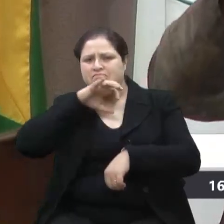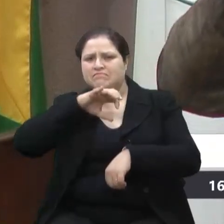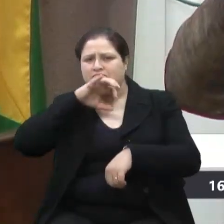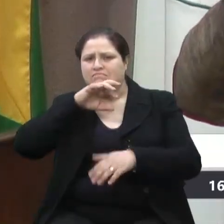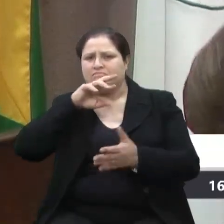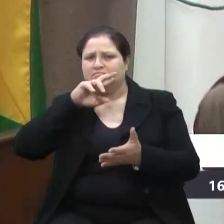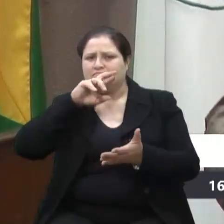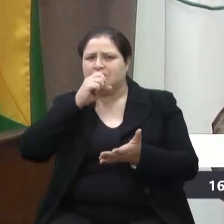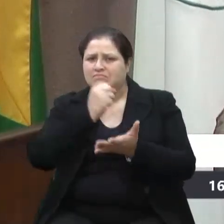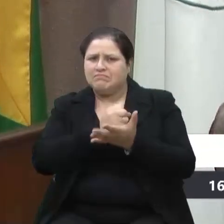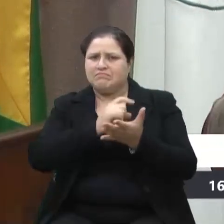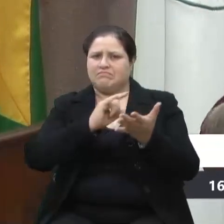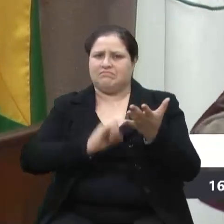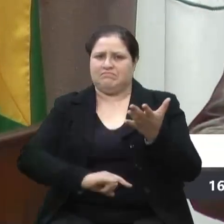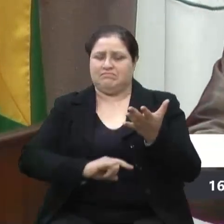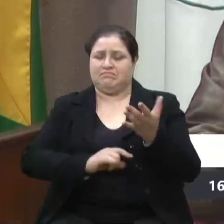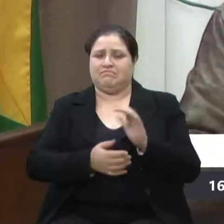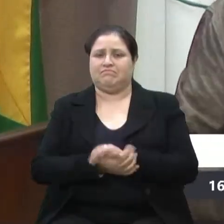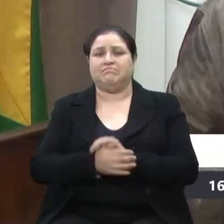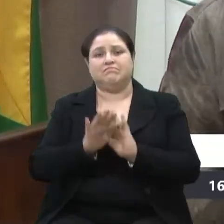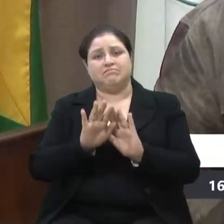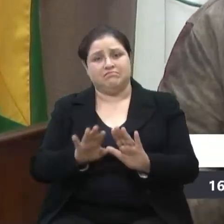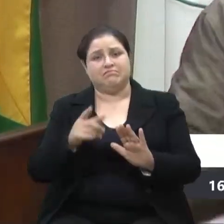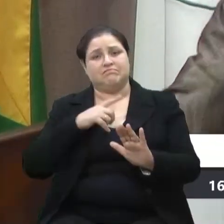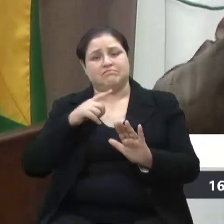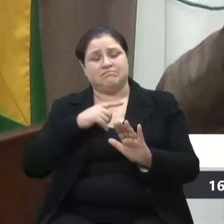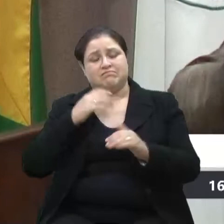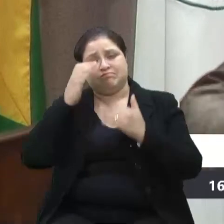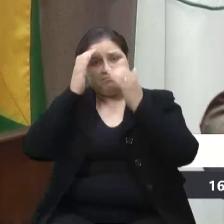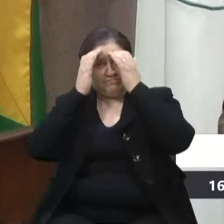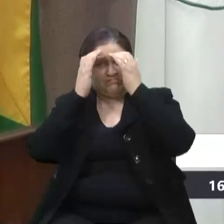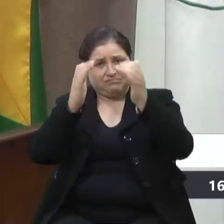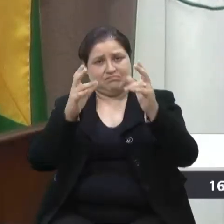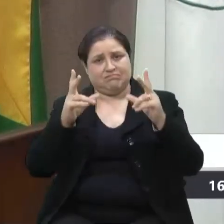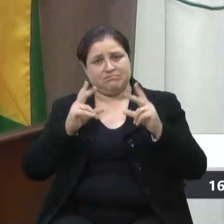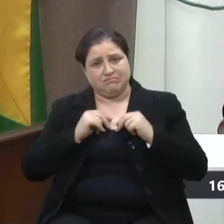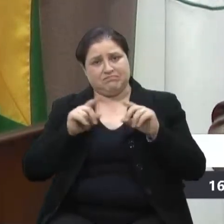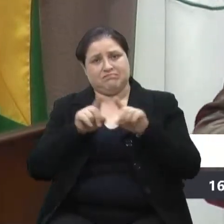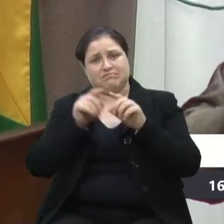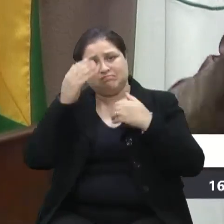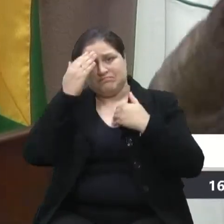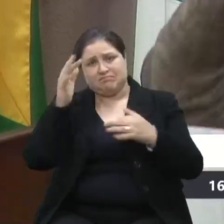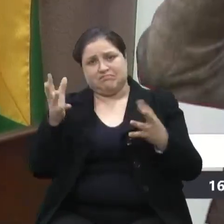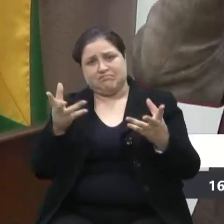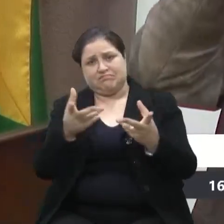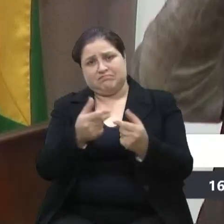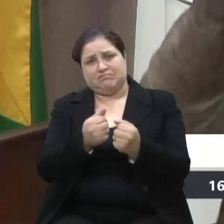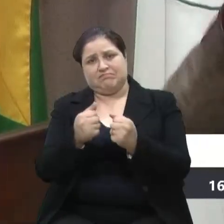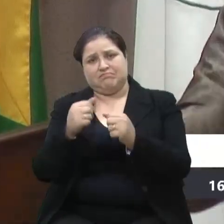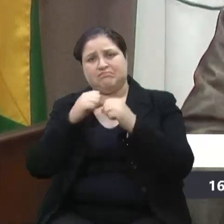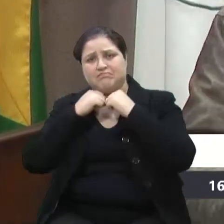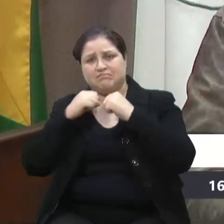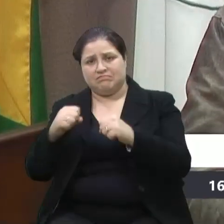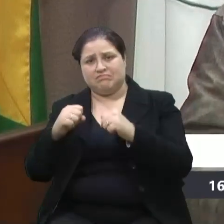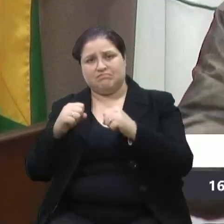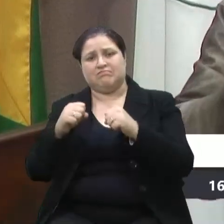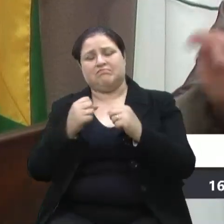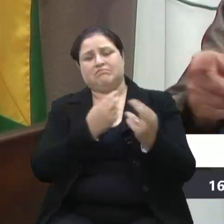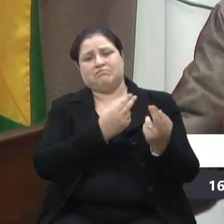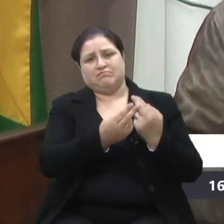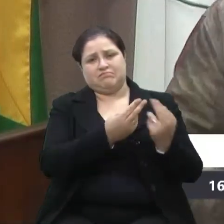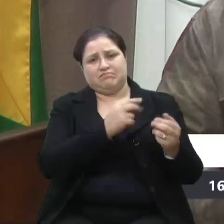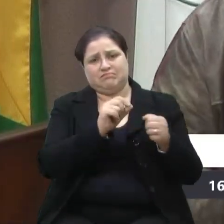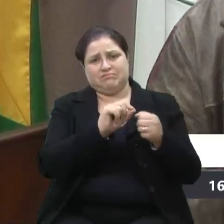gratidão por tudo o que a Secretaria do Urbanismo está fazendo com sua equipe. Entra recurso,